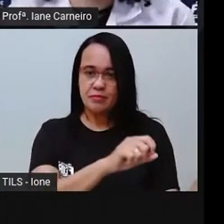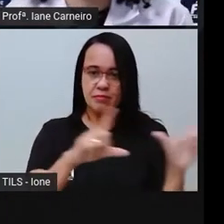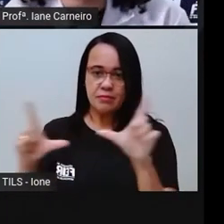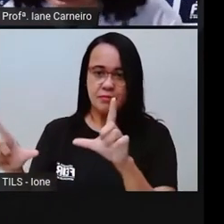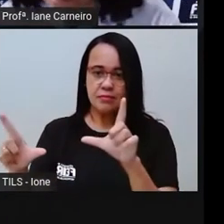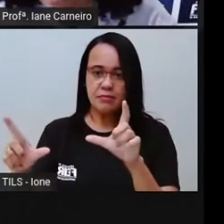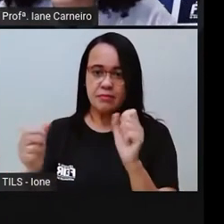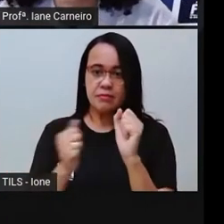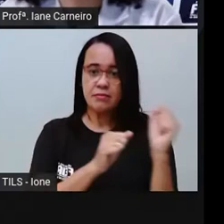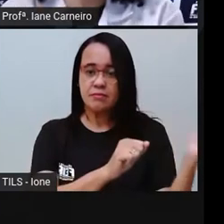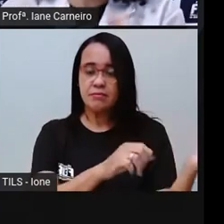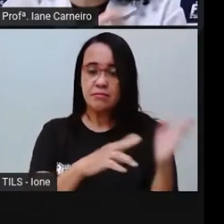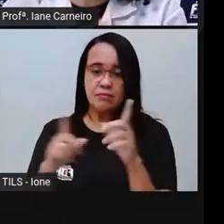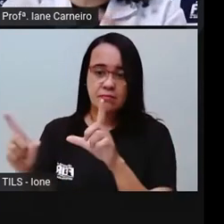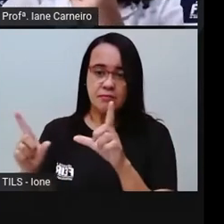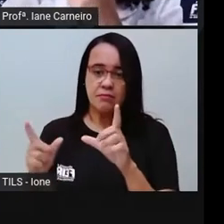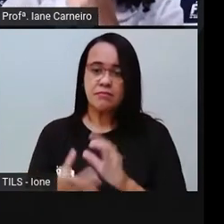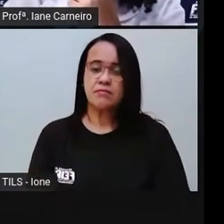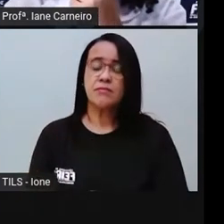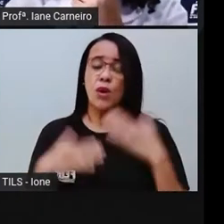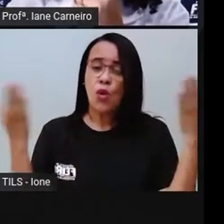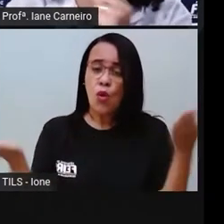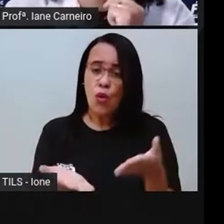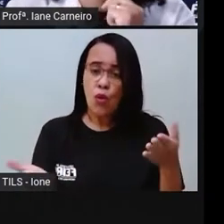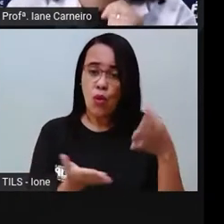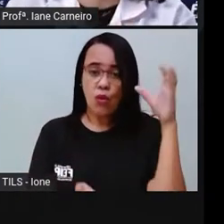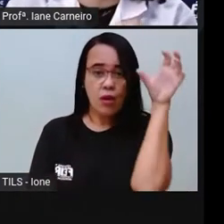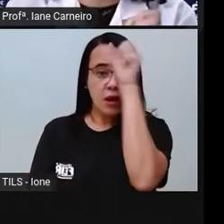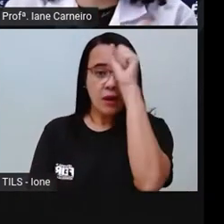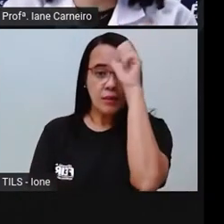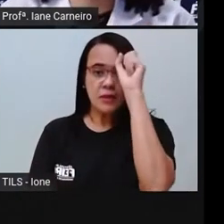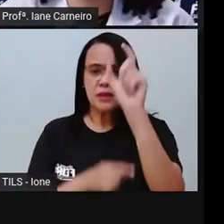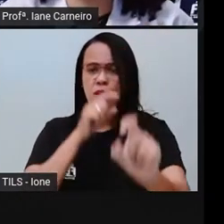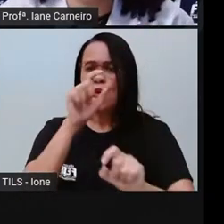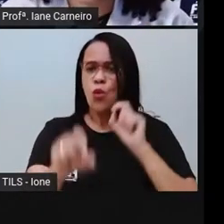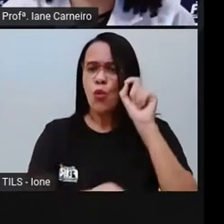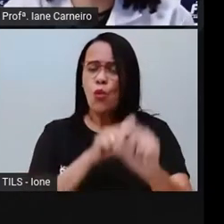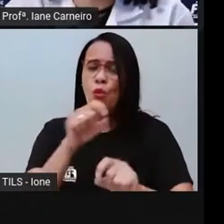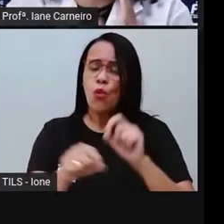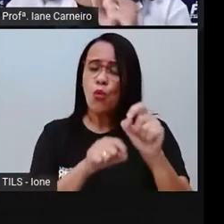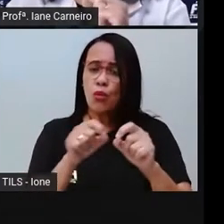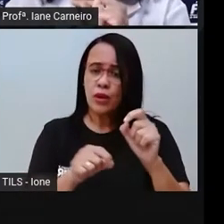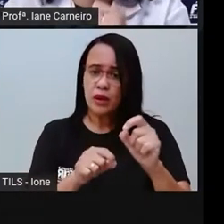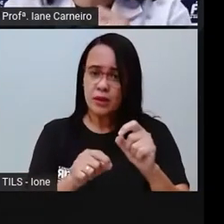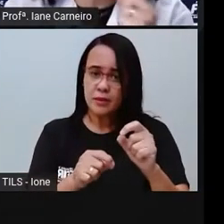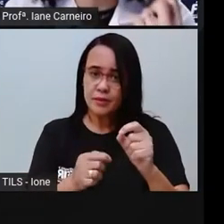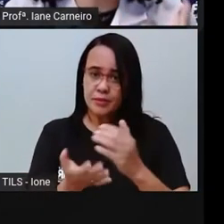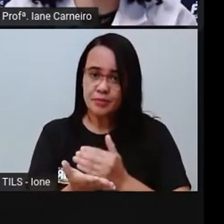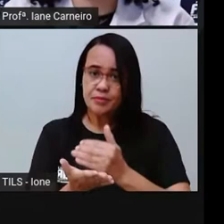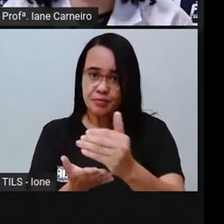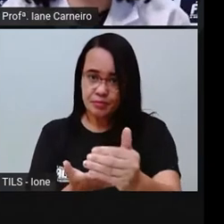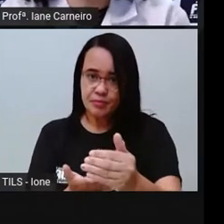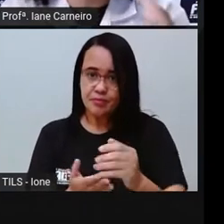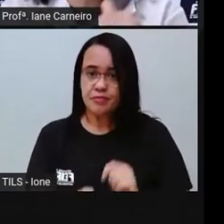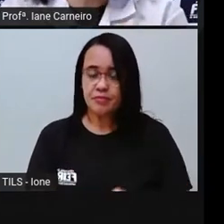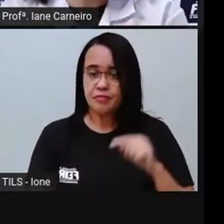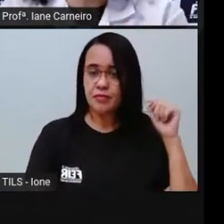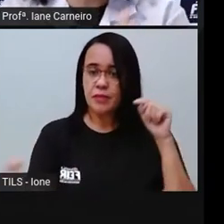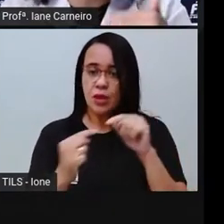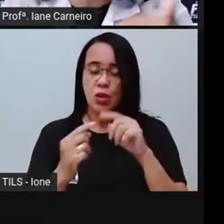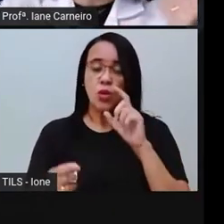para vocês. O que é que vocês vão aprender na aula de hoje, ó? O que iremos aprender, né? Vocês vão identificar